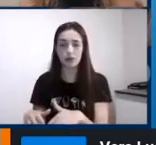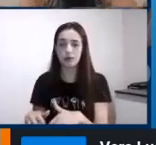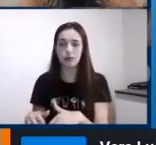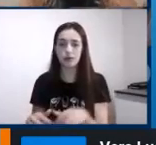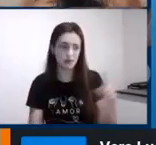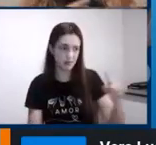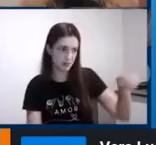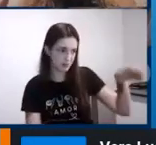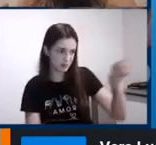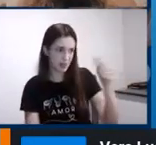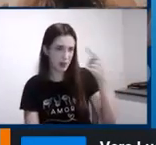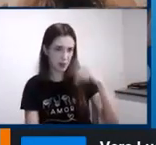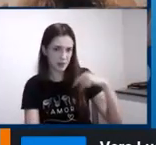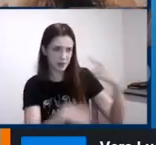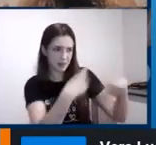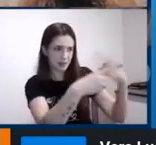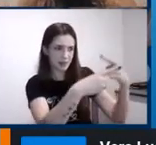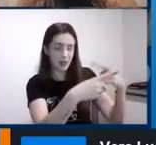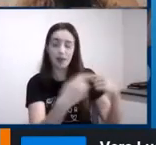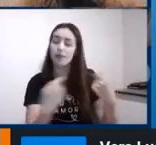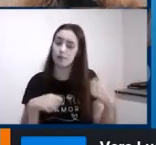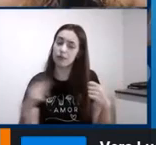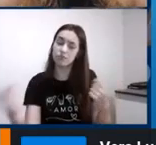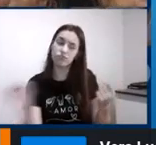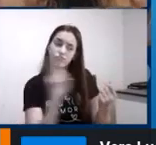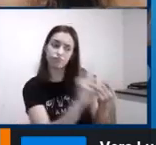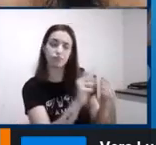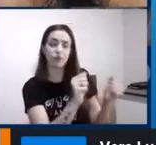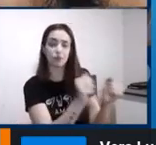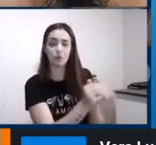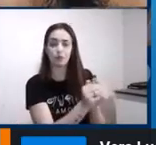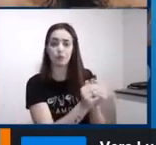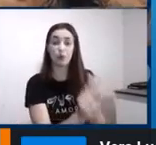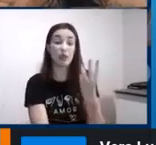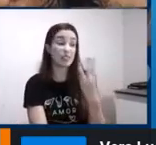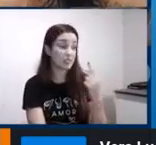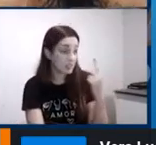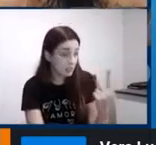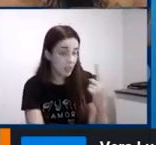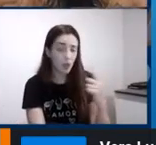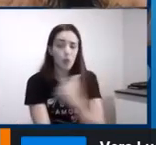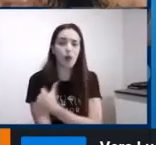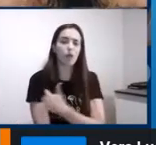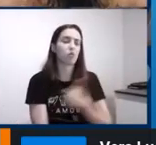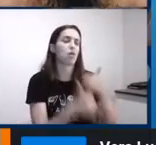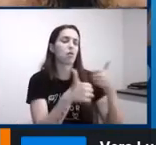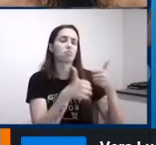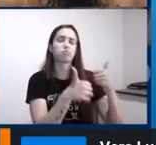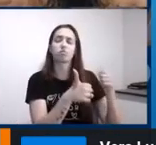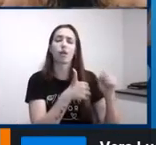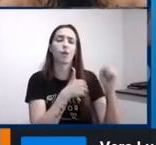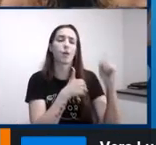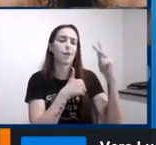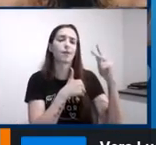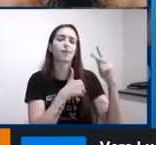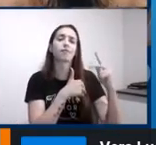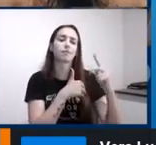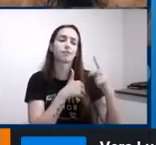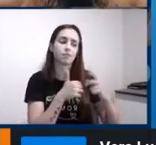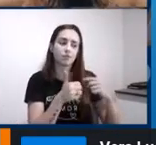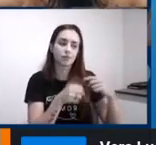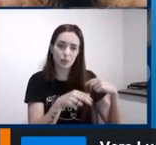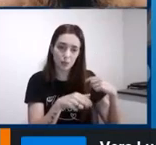integrando na sua aula os 31 e a partir desse funcionamento você vai ampliando e